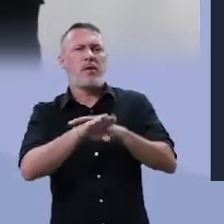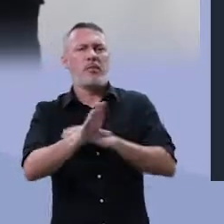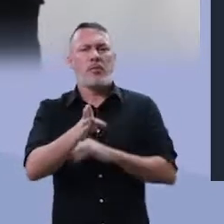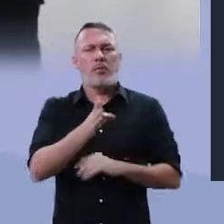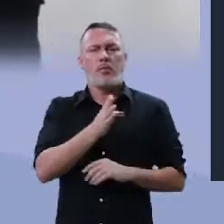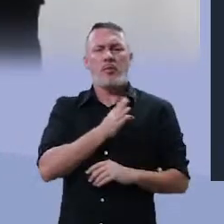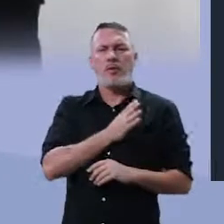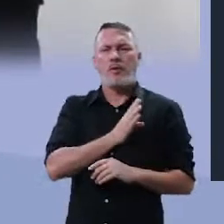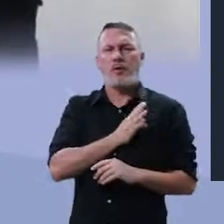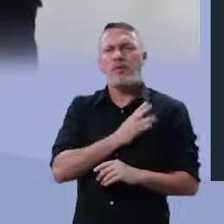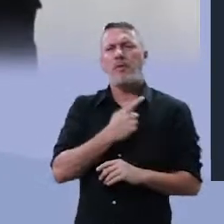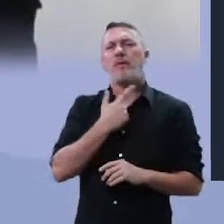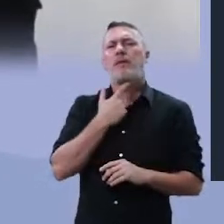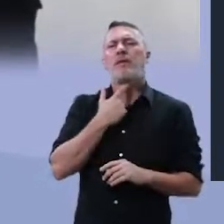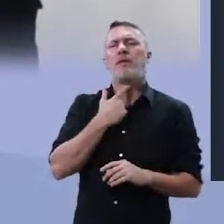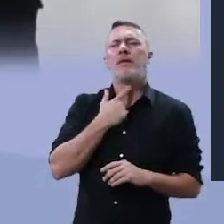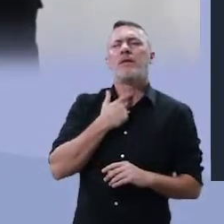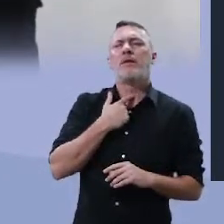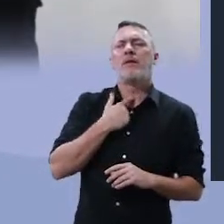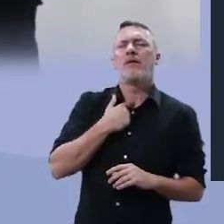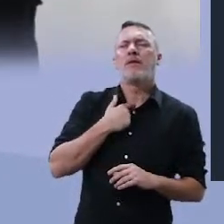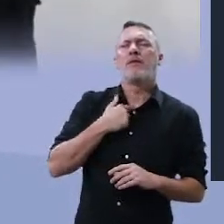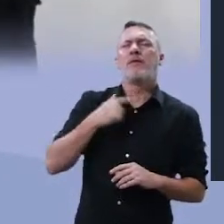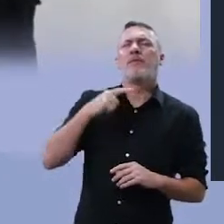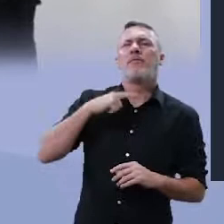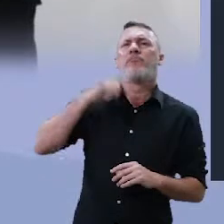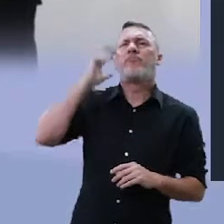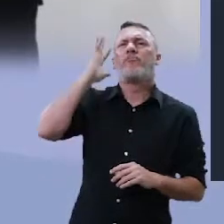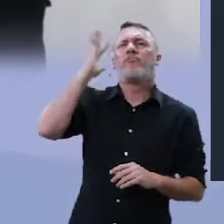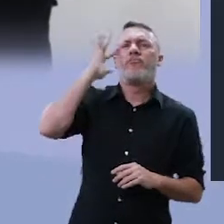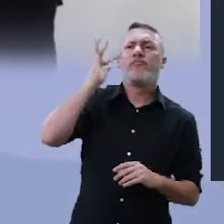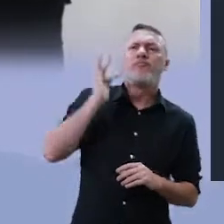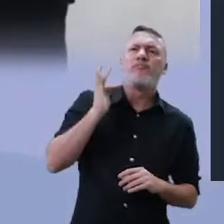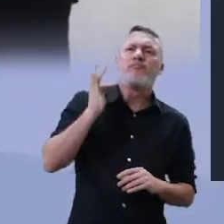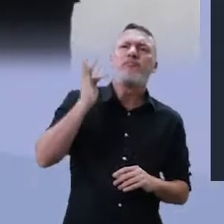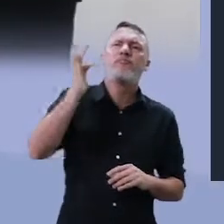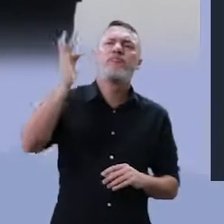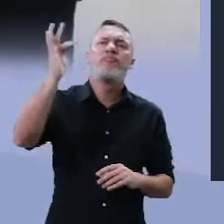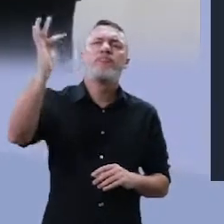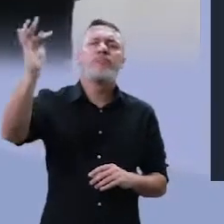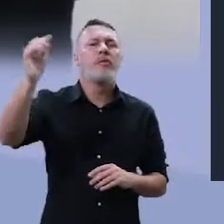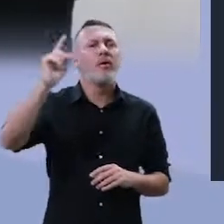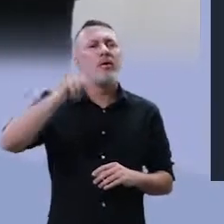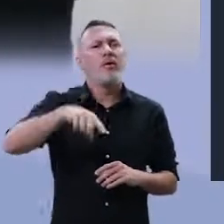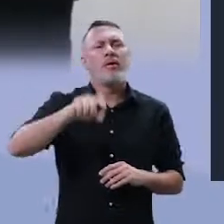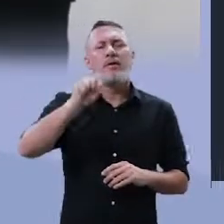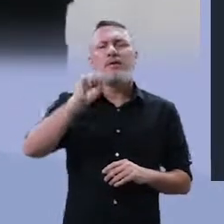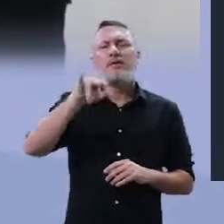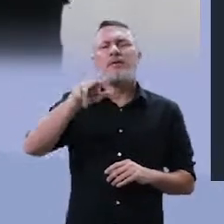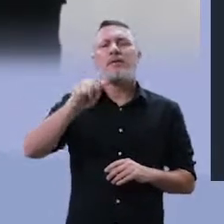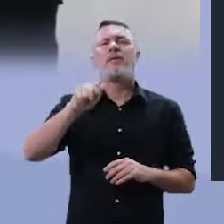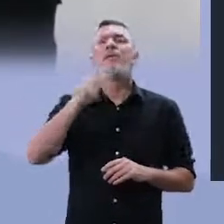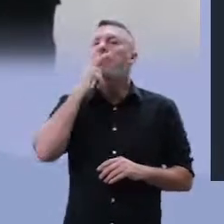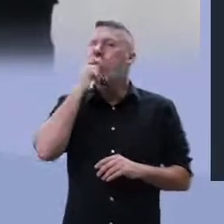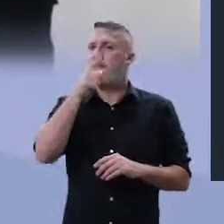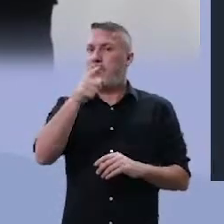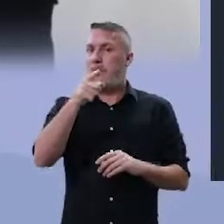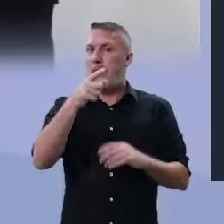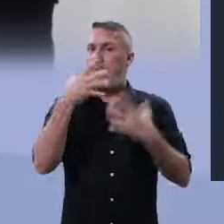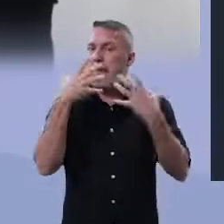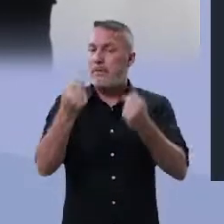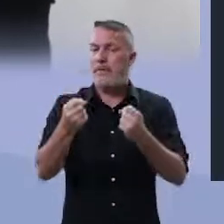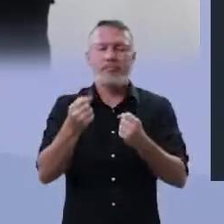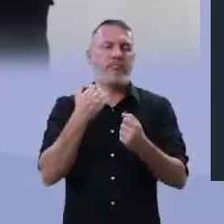desejo e sina. Sina para o poeta aquilo que você é destino, você não tem como recusar.